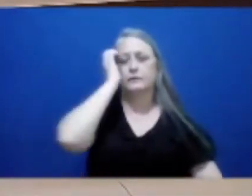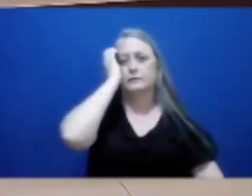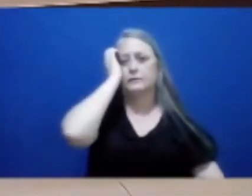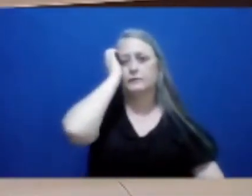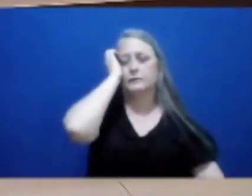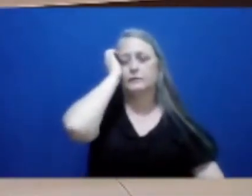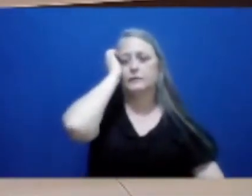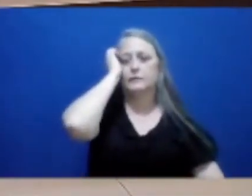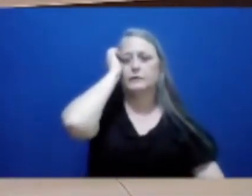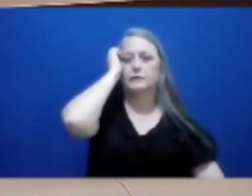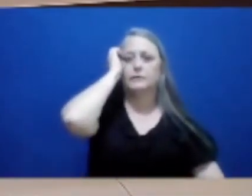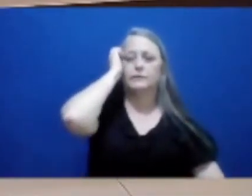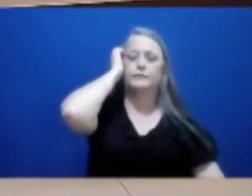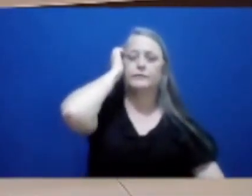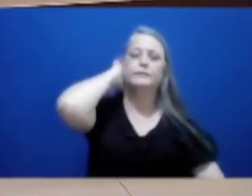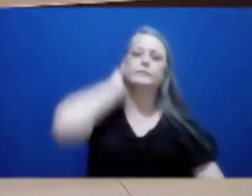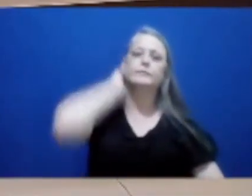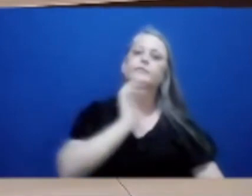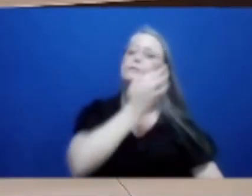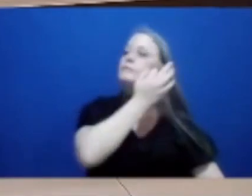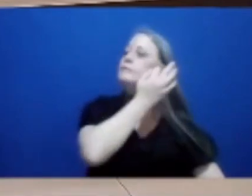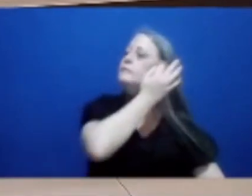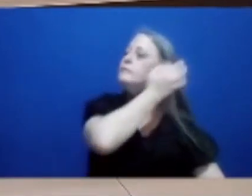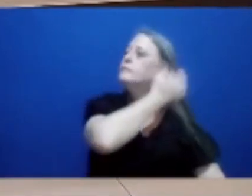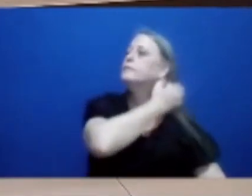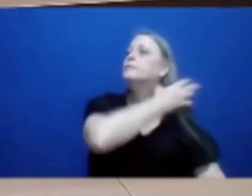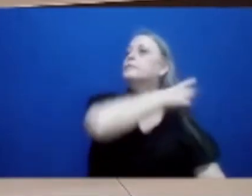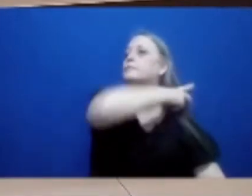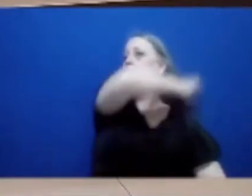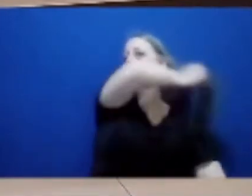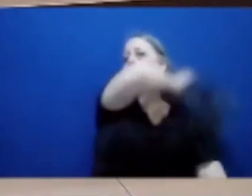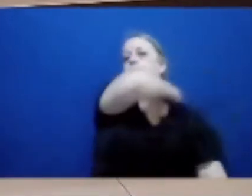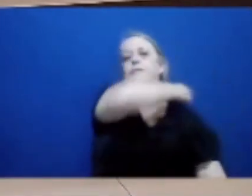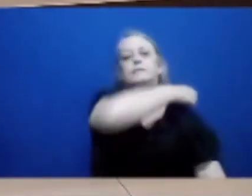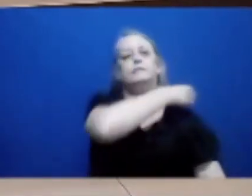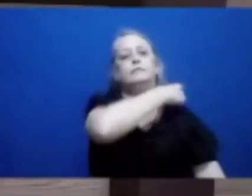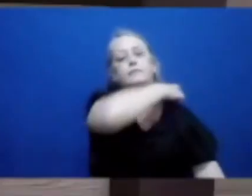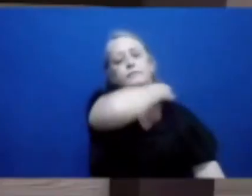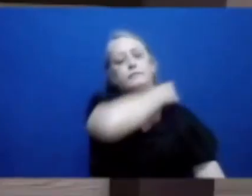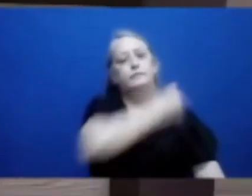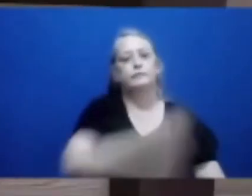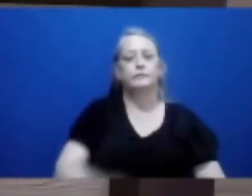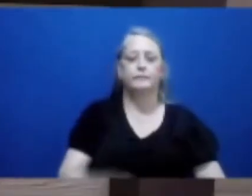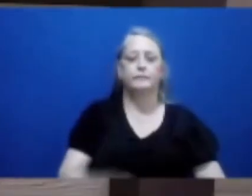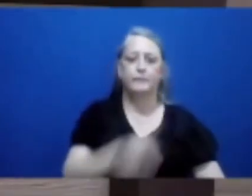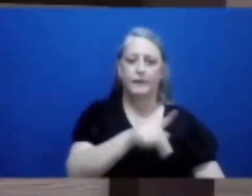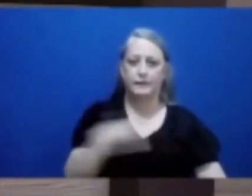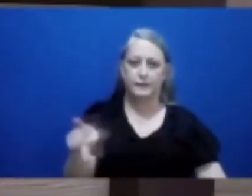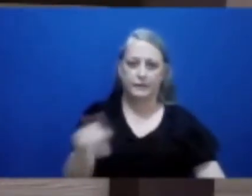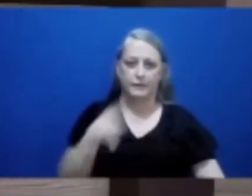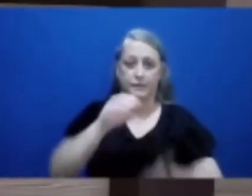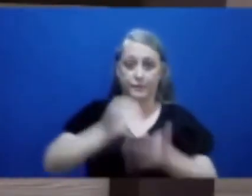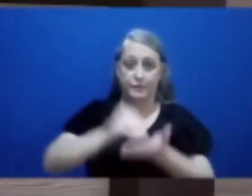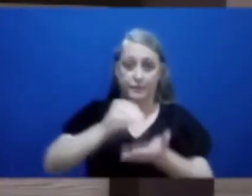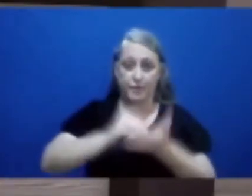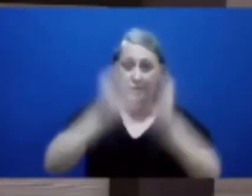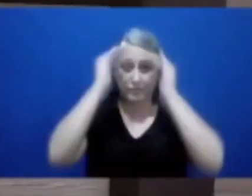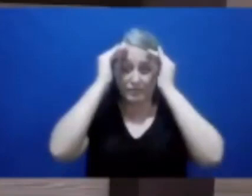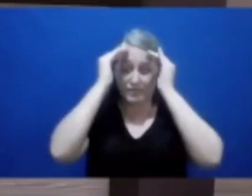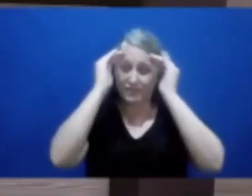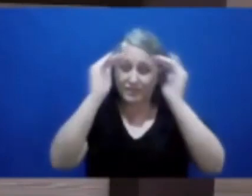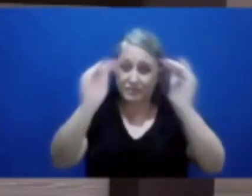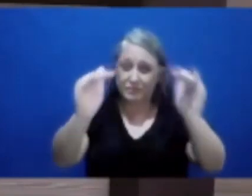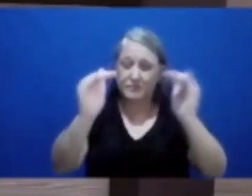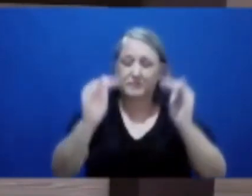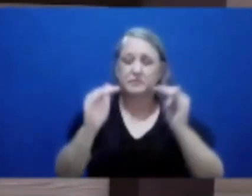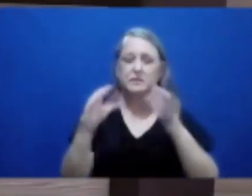Presidente, é um desrespeito à comissão de constituição e justiça desta casa que com muito